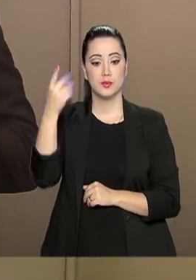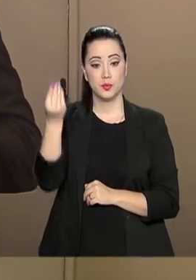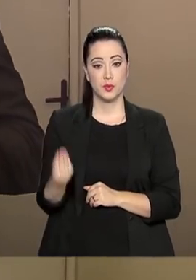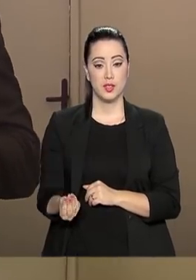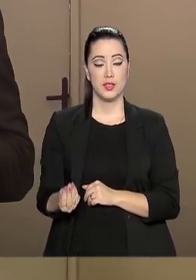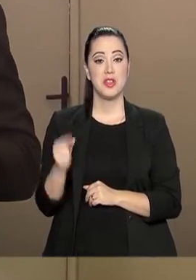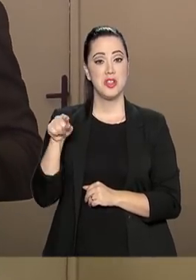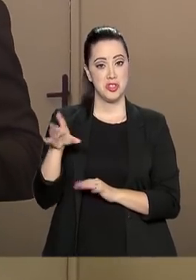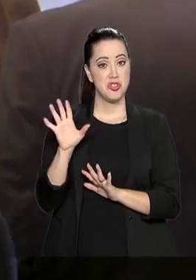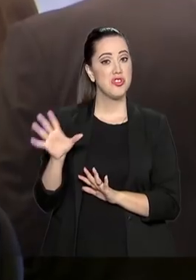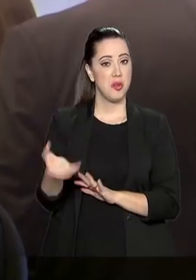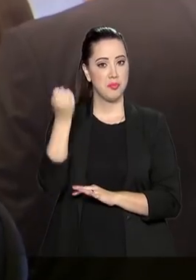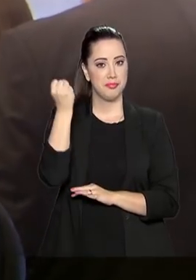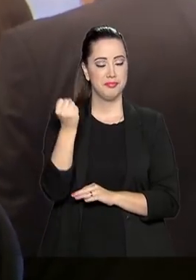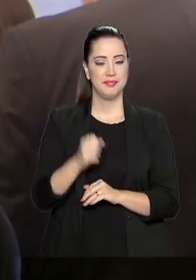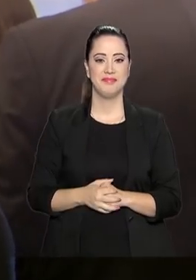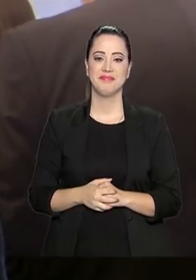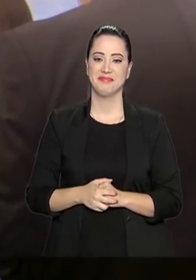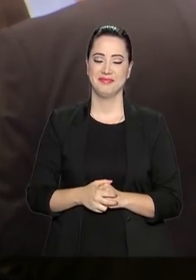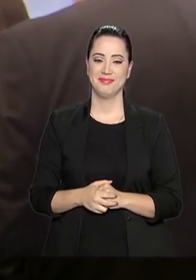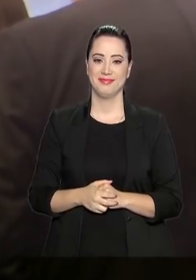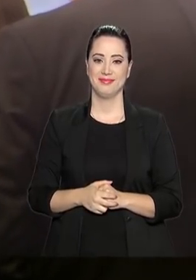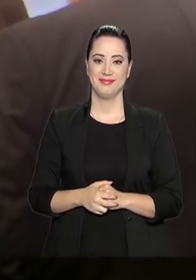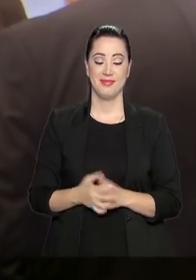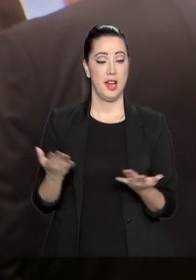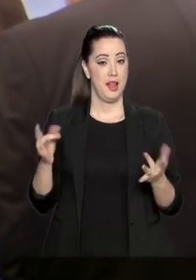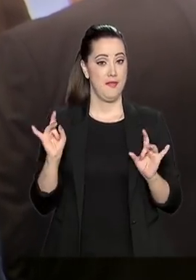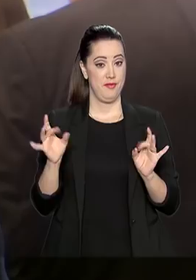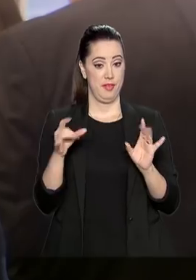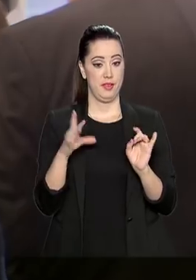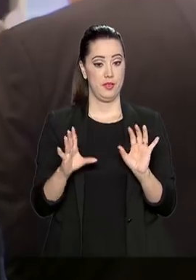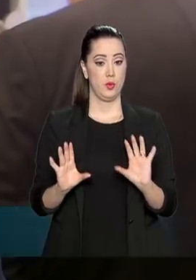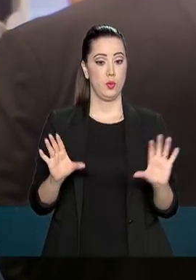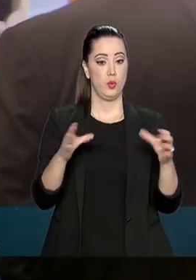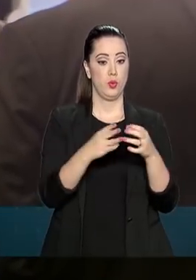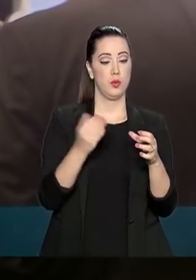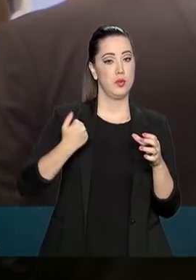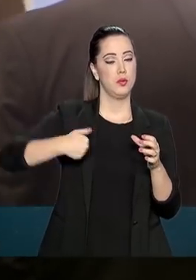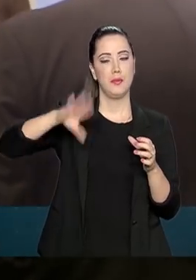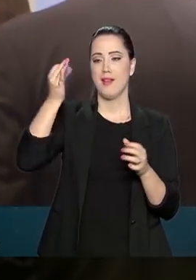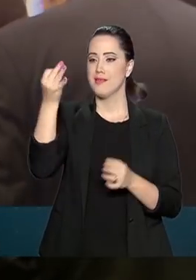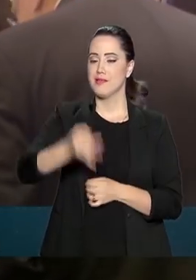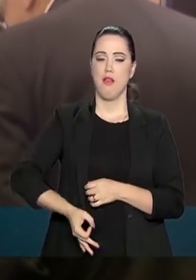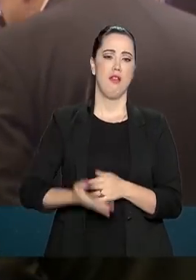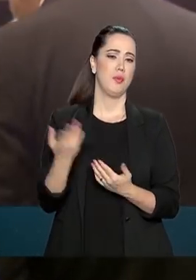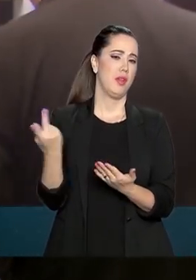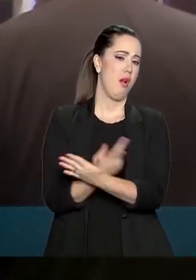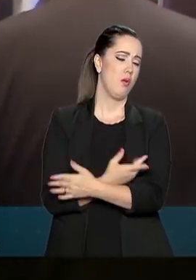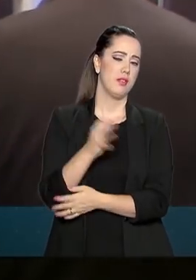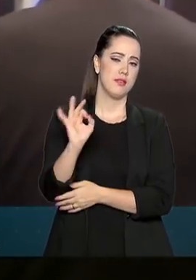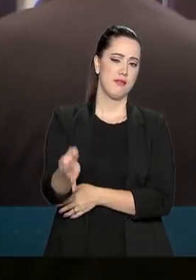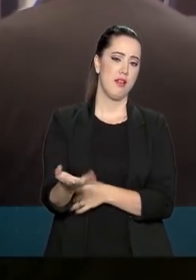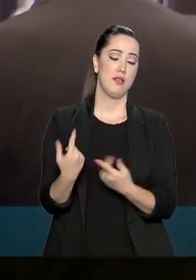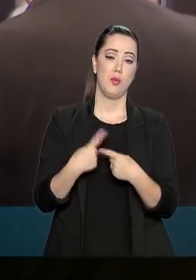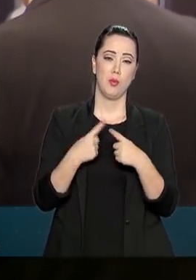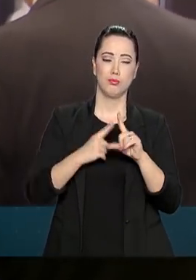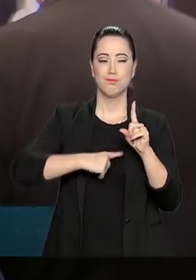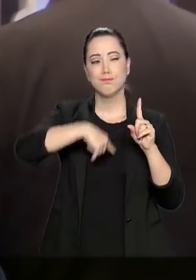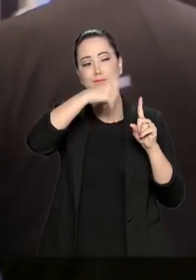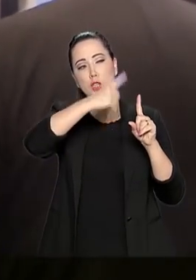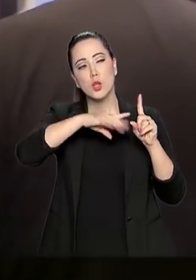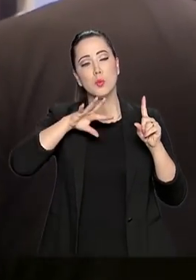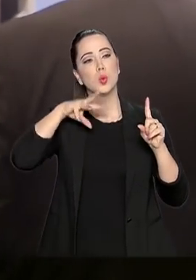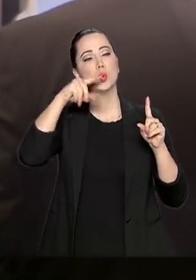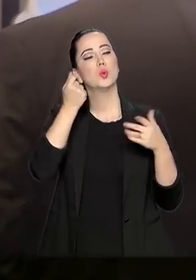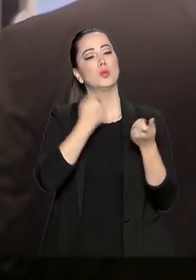Os óculos estão na mão. O varejo talvez seja um dos setores mais óbvios para que isso ocorra, porque é o termômetro de toda a